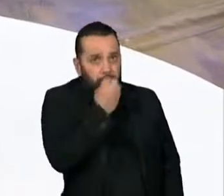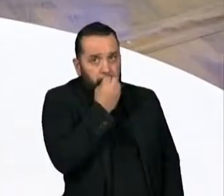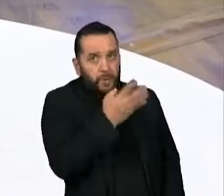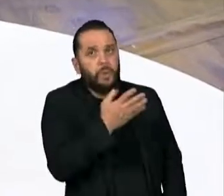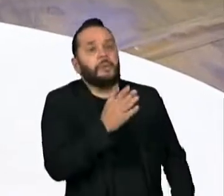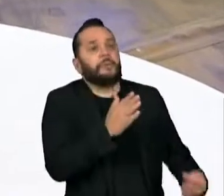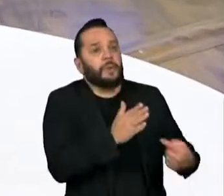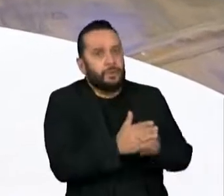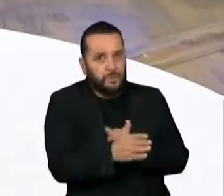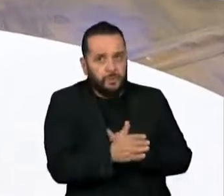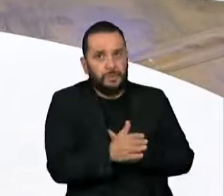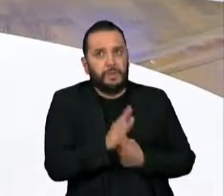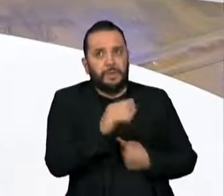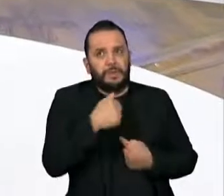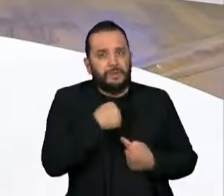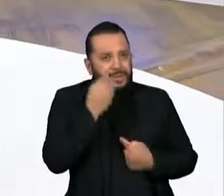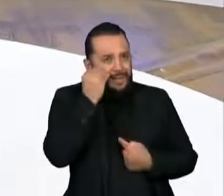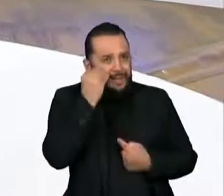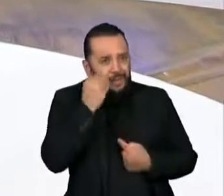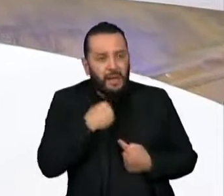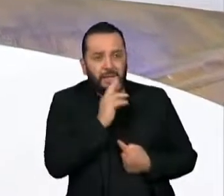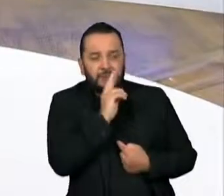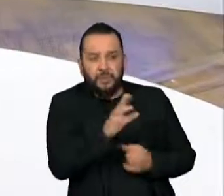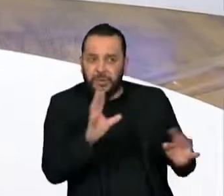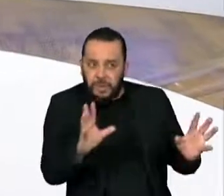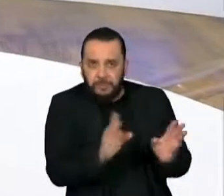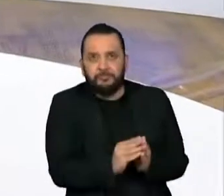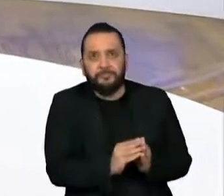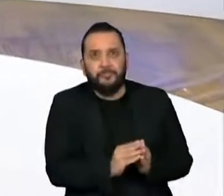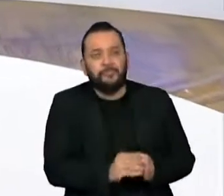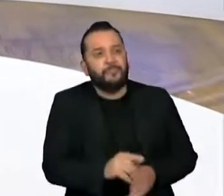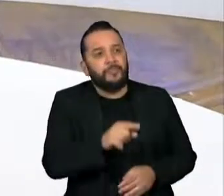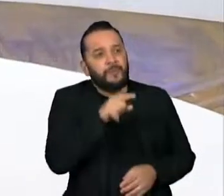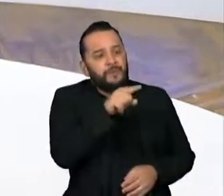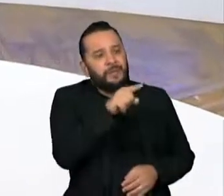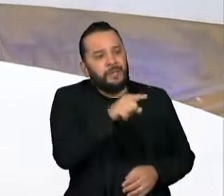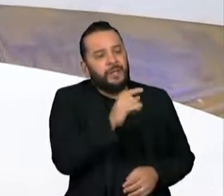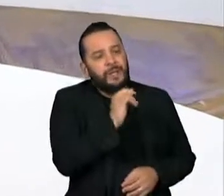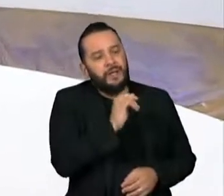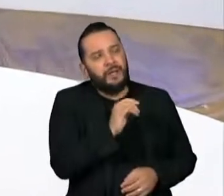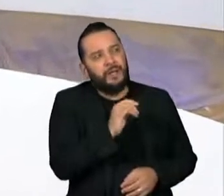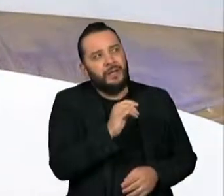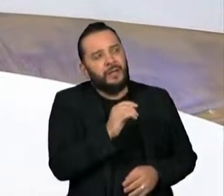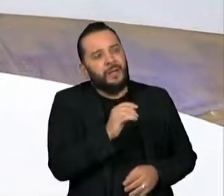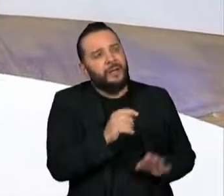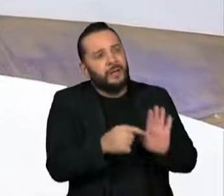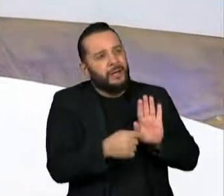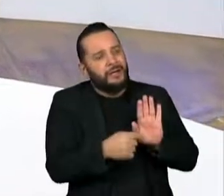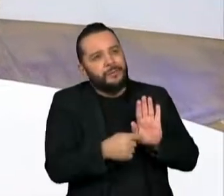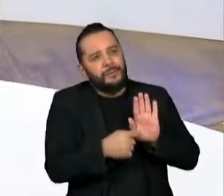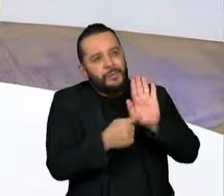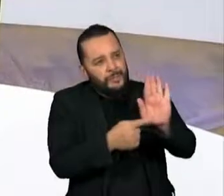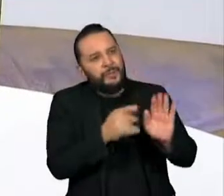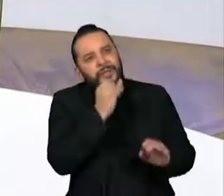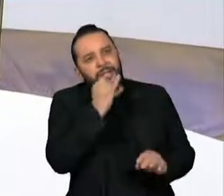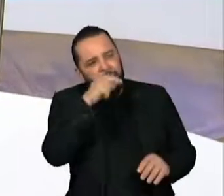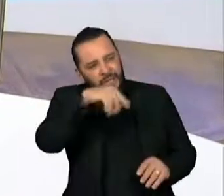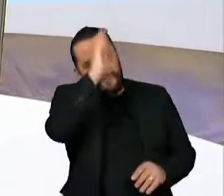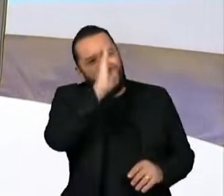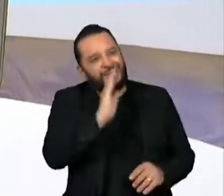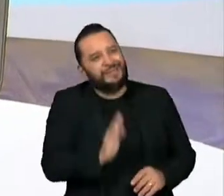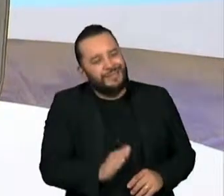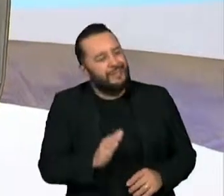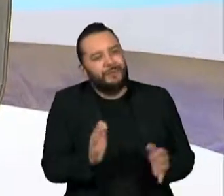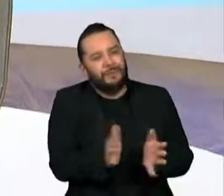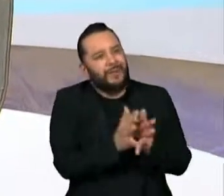poderia me estender demais, vou tentar não fazê-lo aqui. Eu acho que você citou alguns exemplos. Eu acho que o Brasil é um país extraordinário, mas é